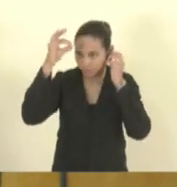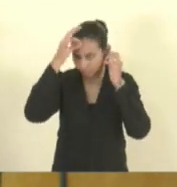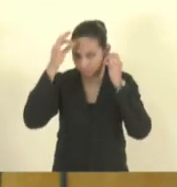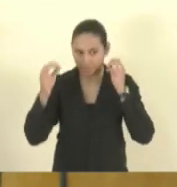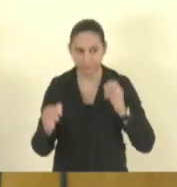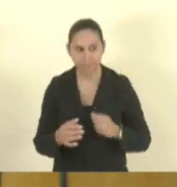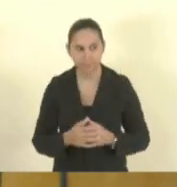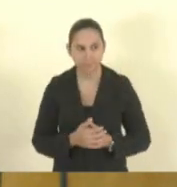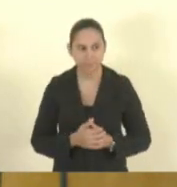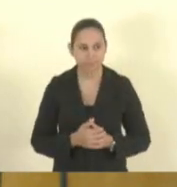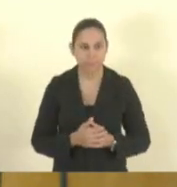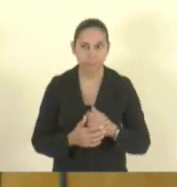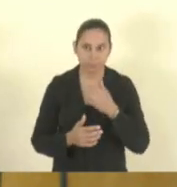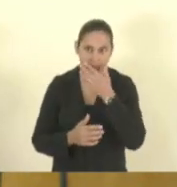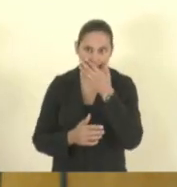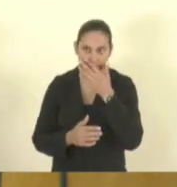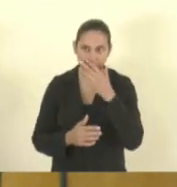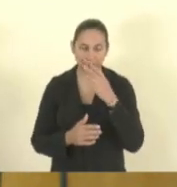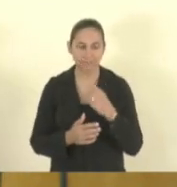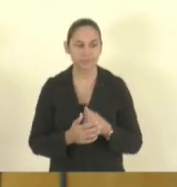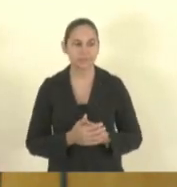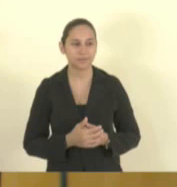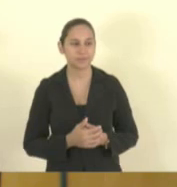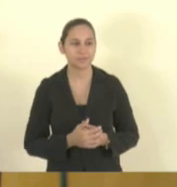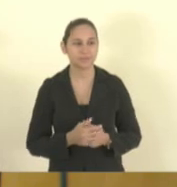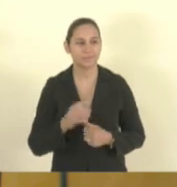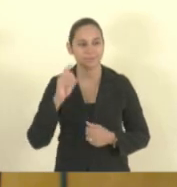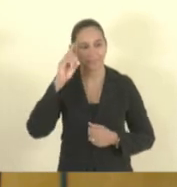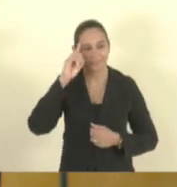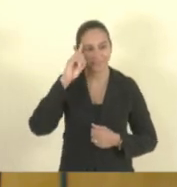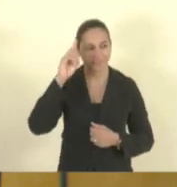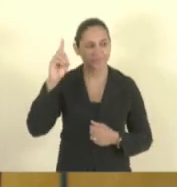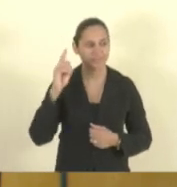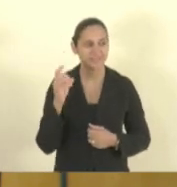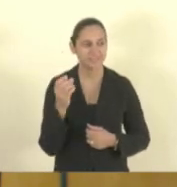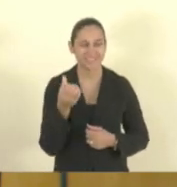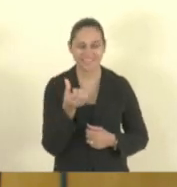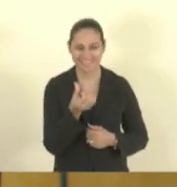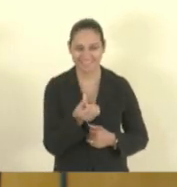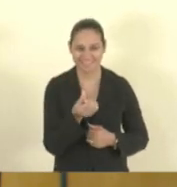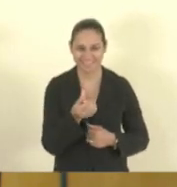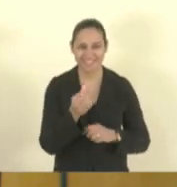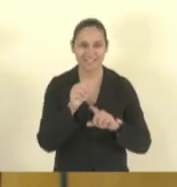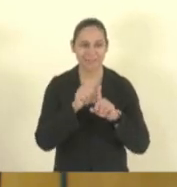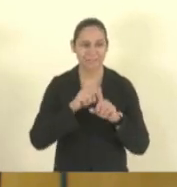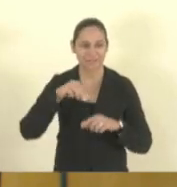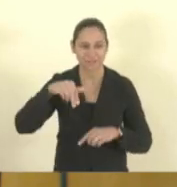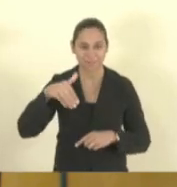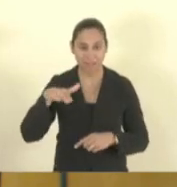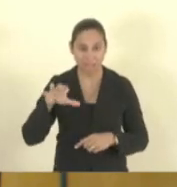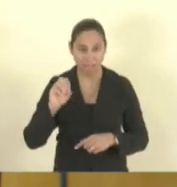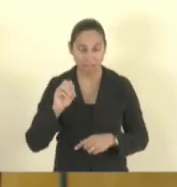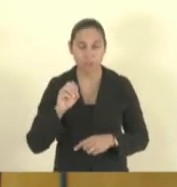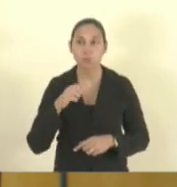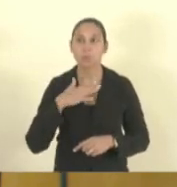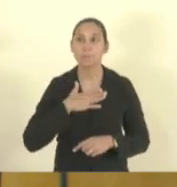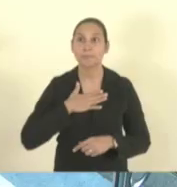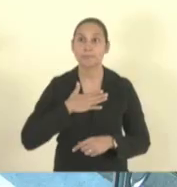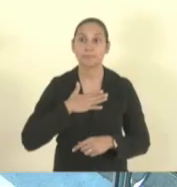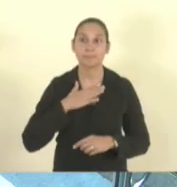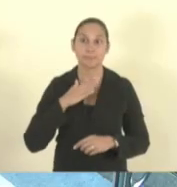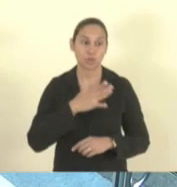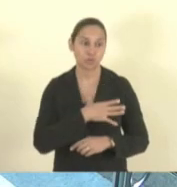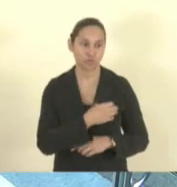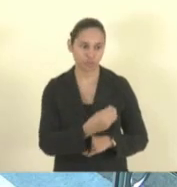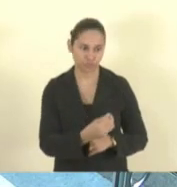no dia 6 olha como está a escola no dia 6 agora de março meu filho foi para a escola